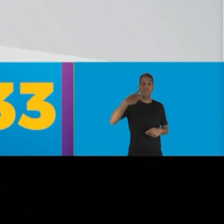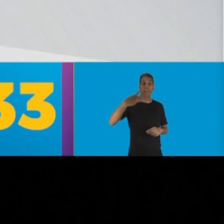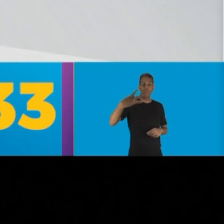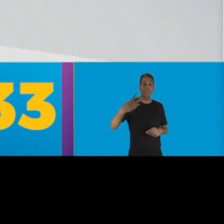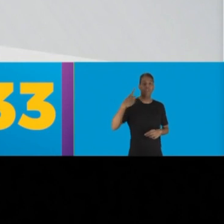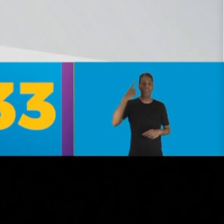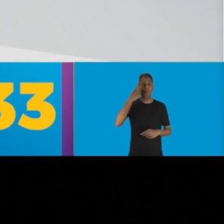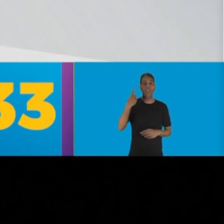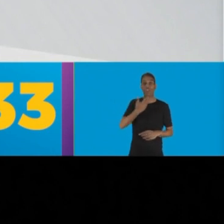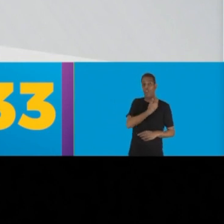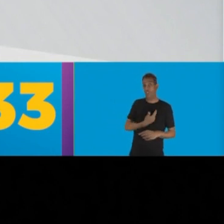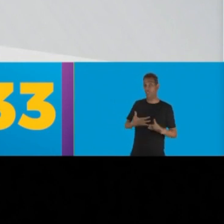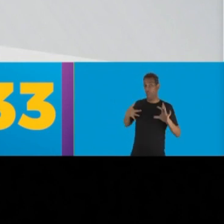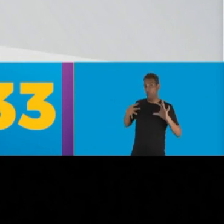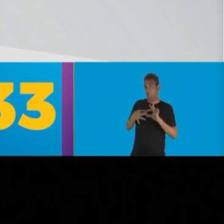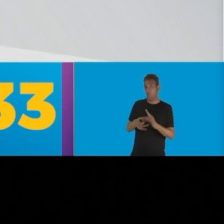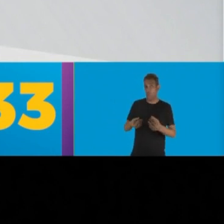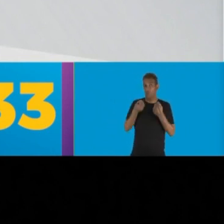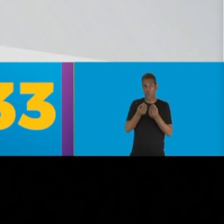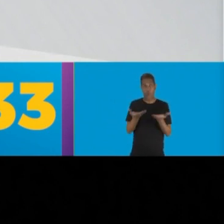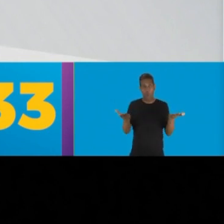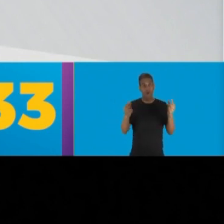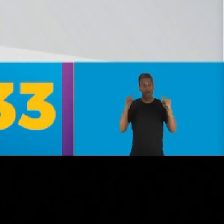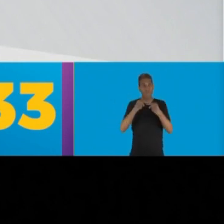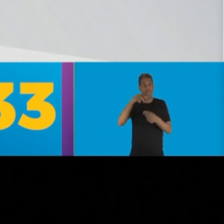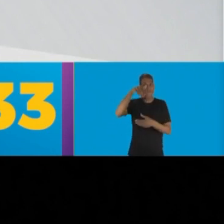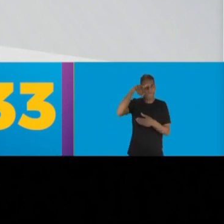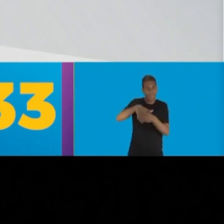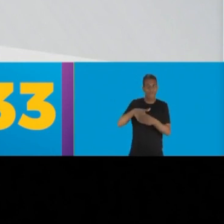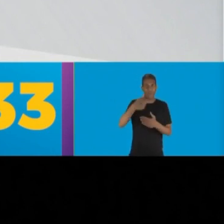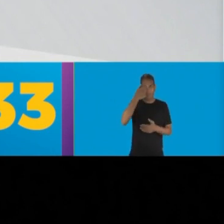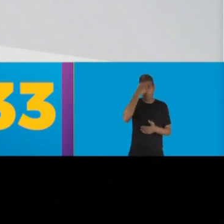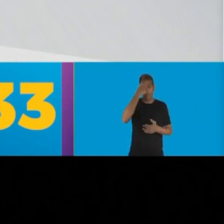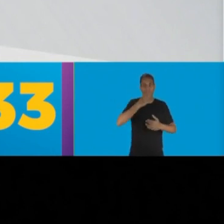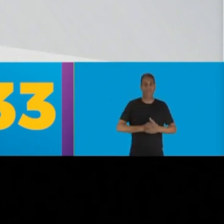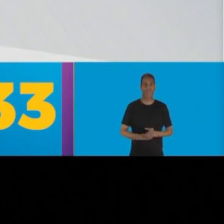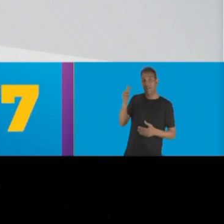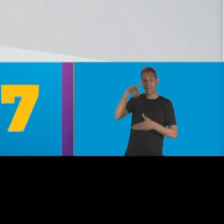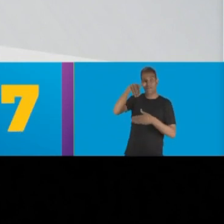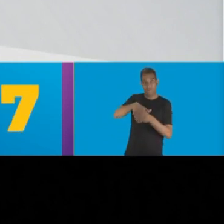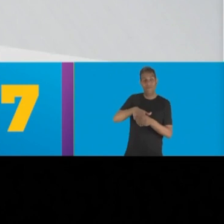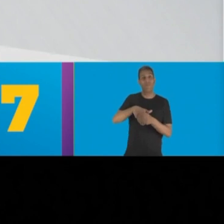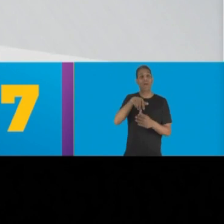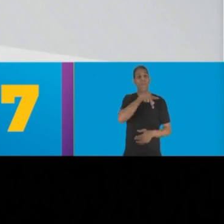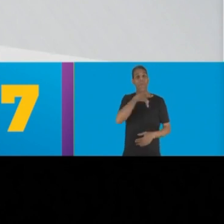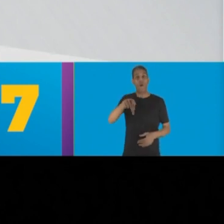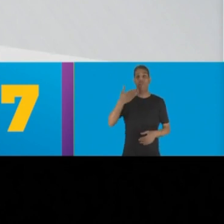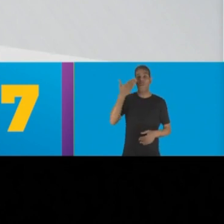é Noel de Carvalho, 77233. Um voto para todos. Professor Eugênio Duarte, estadual